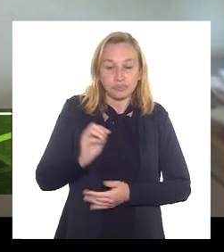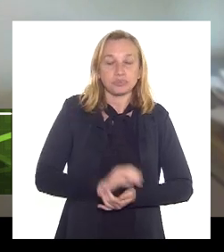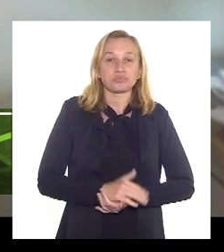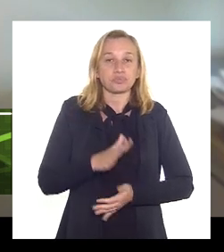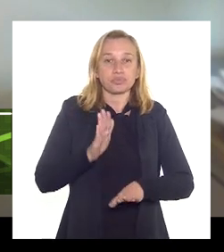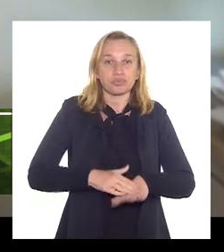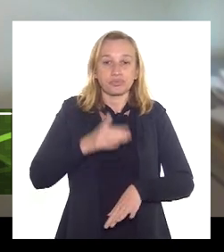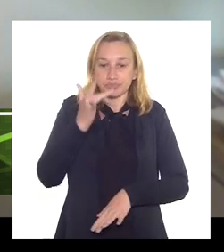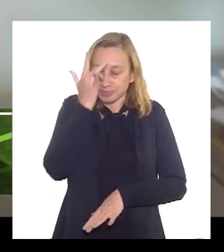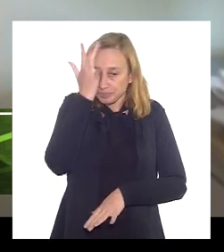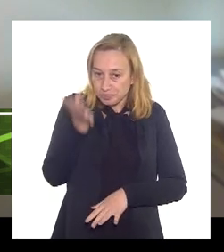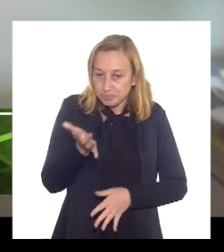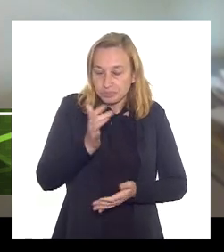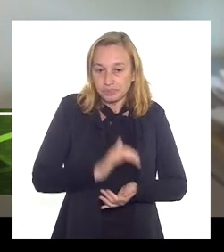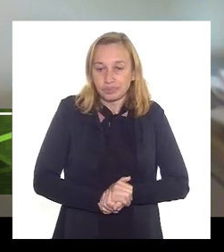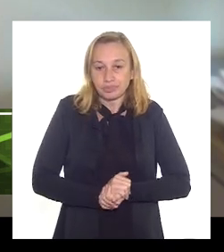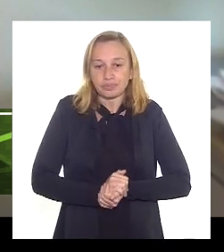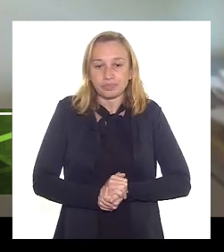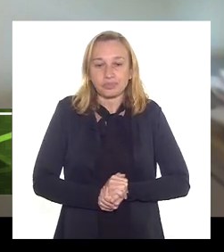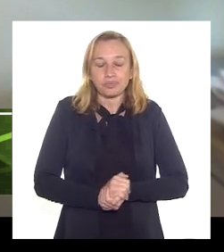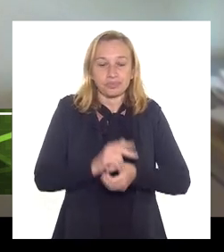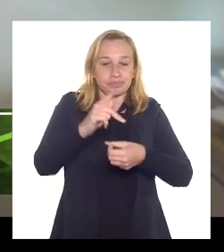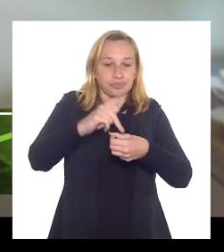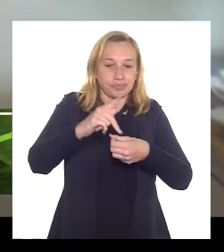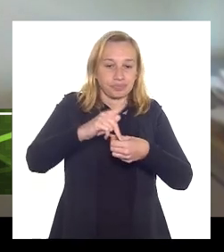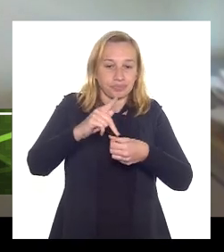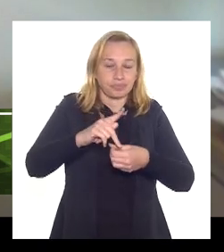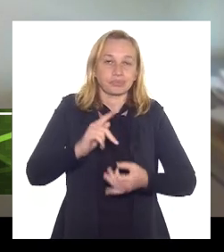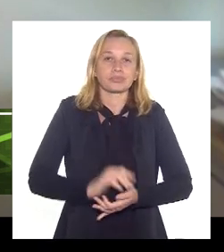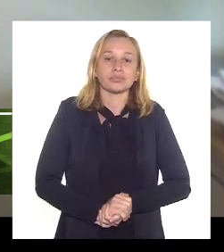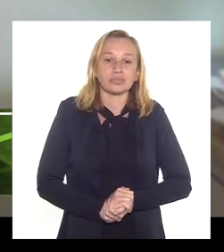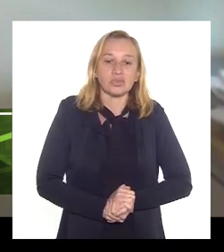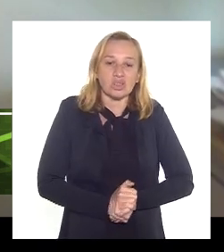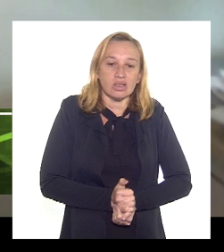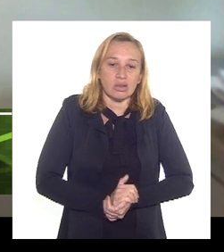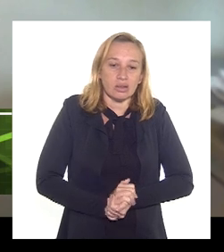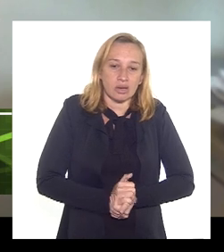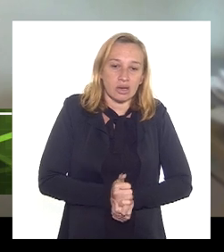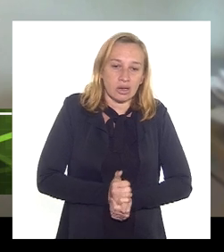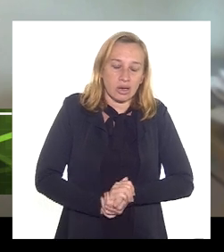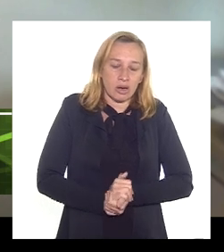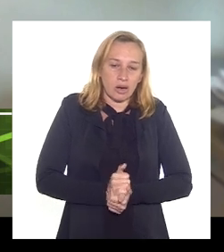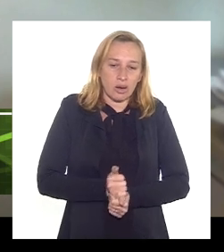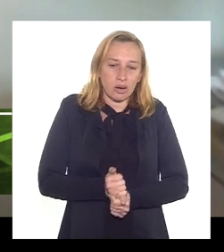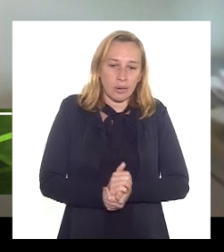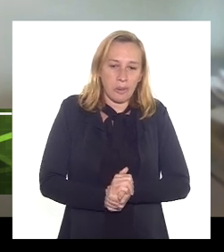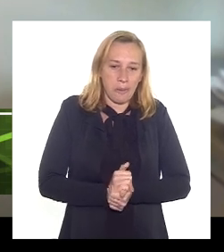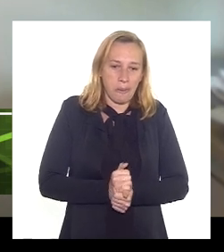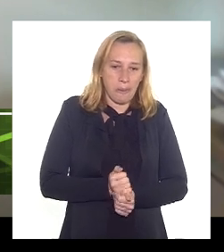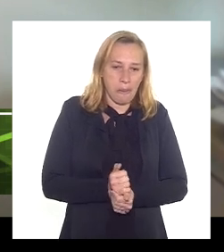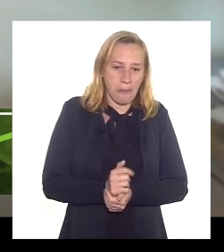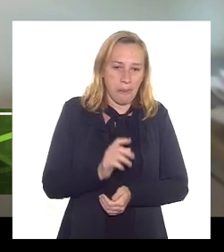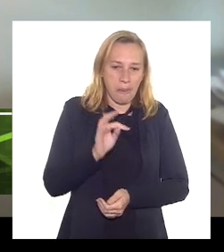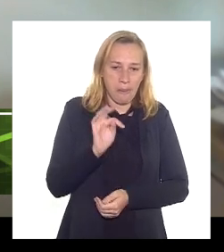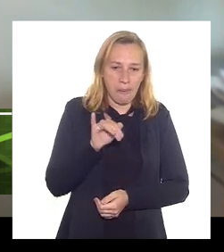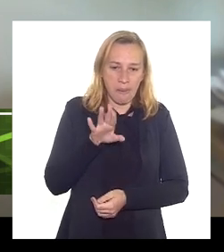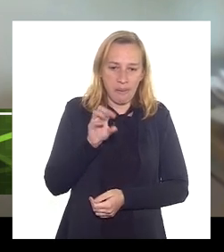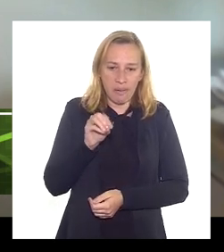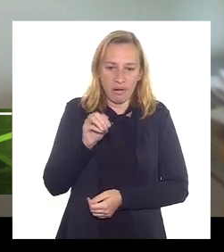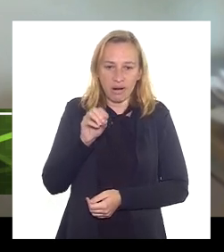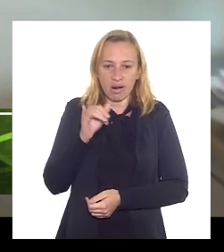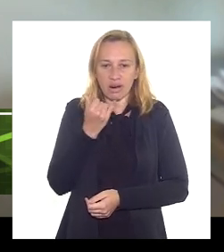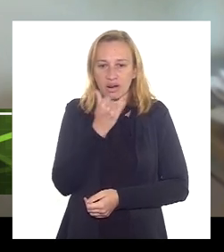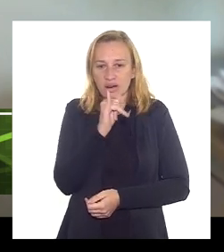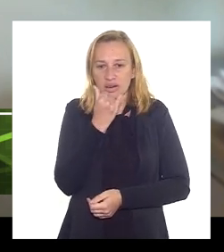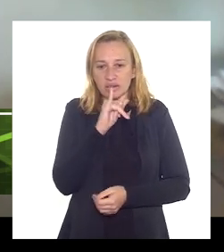mais fácil a tomada de decisão da Petrobras de implantar essa termoelétrica para passar